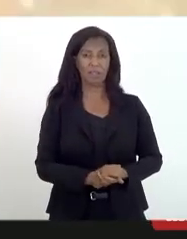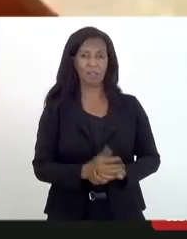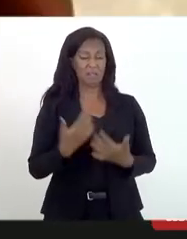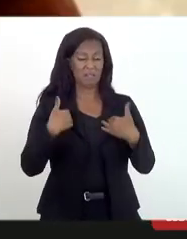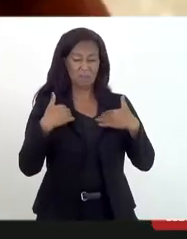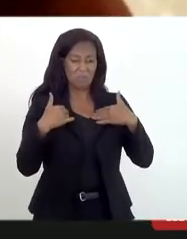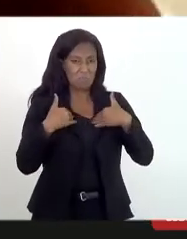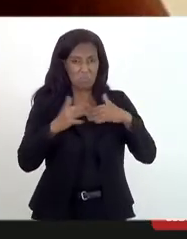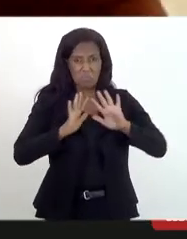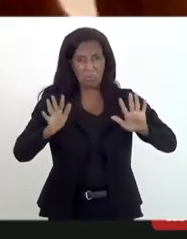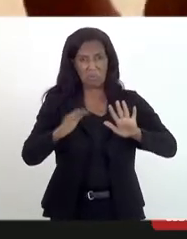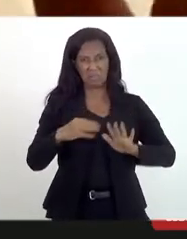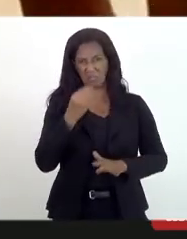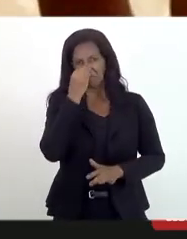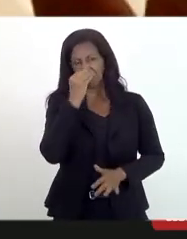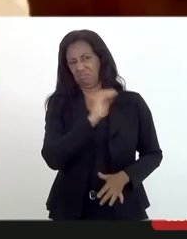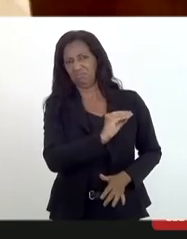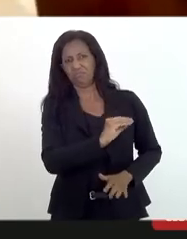não ligo para isso.